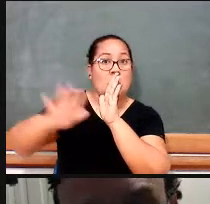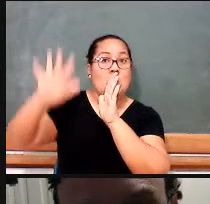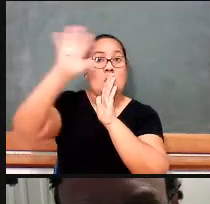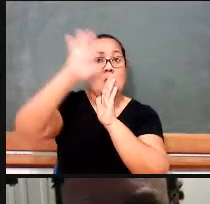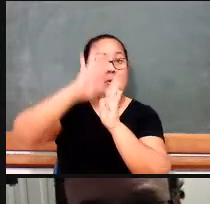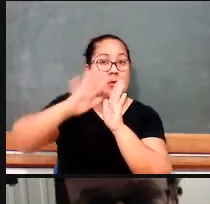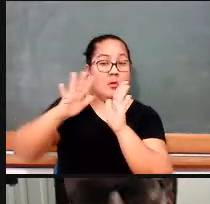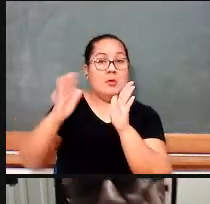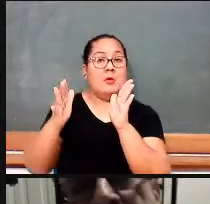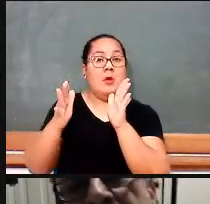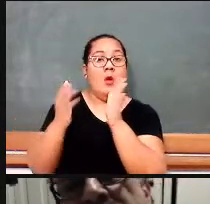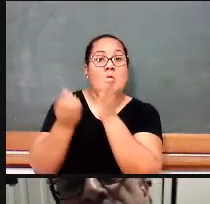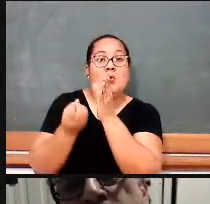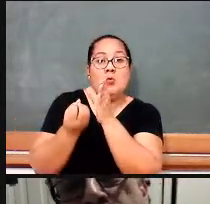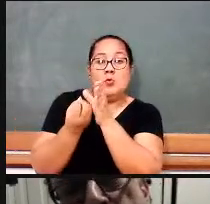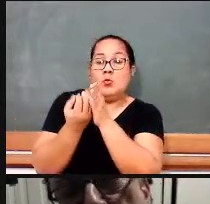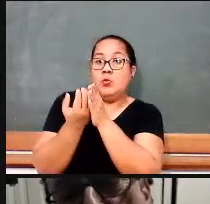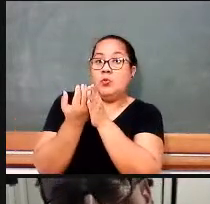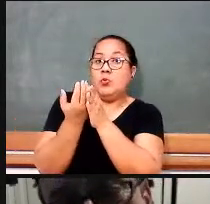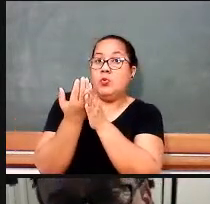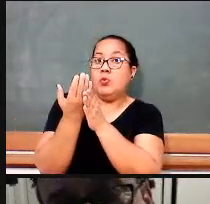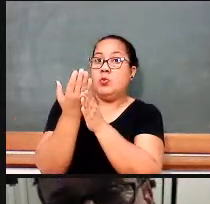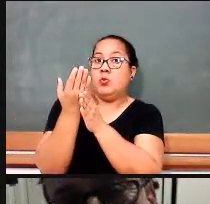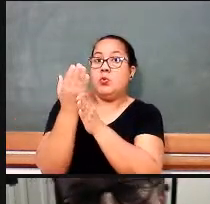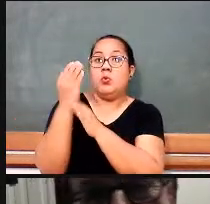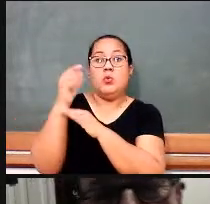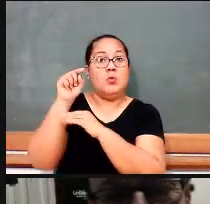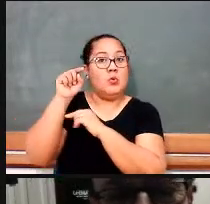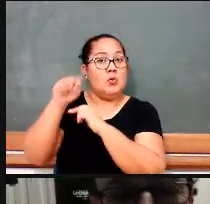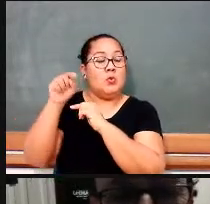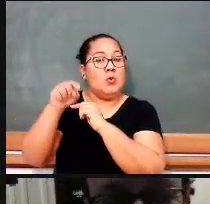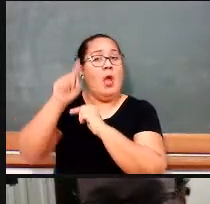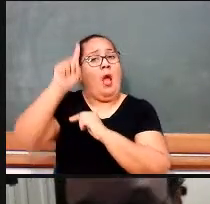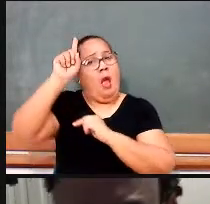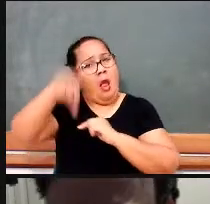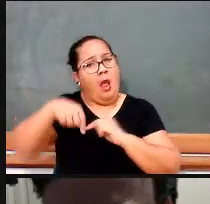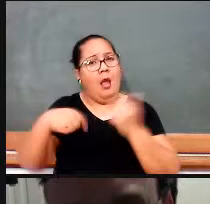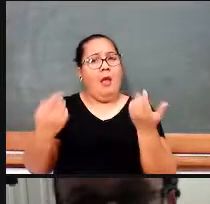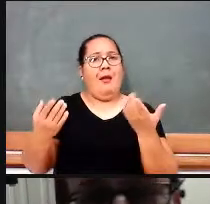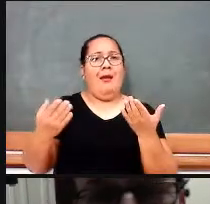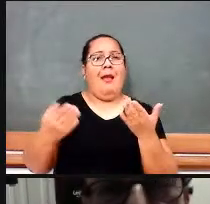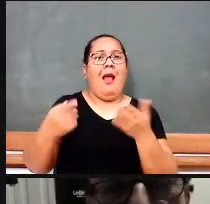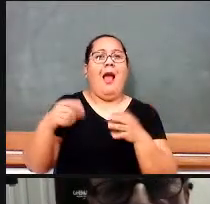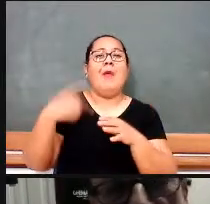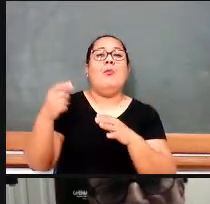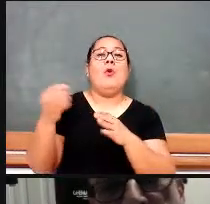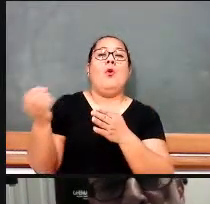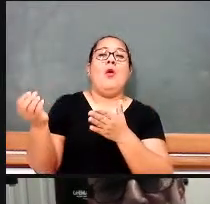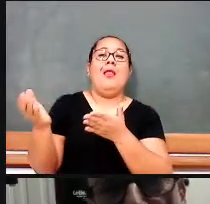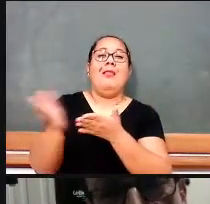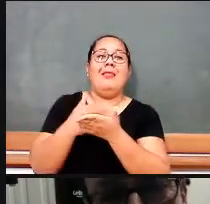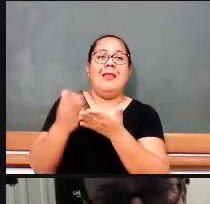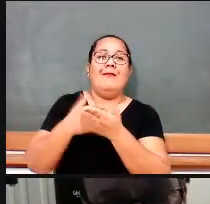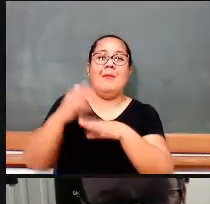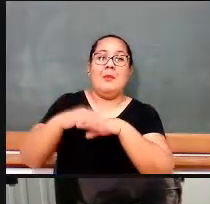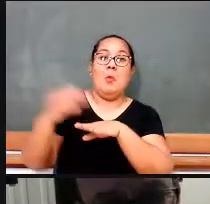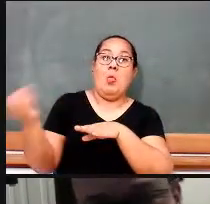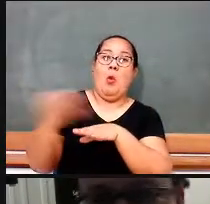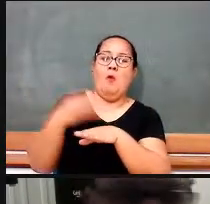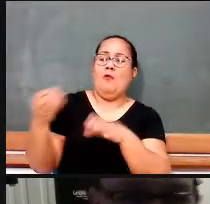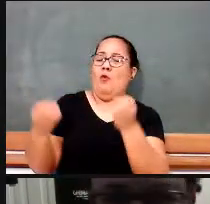E, a partir desse primeiro currículo nacional, novos livros didáticos de matemática.